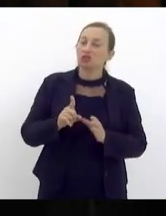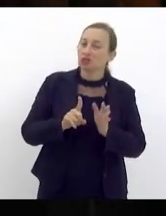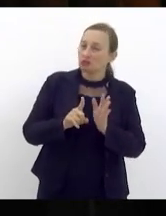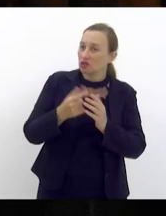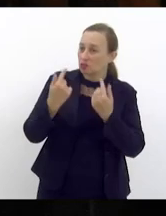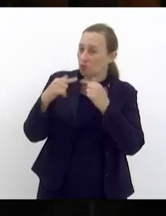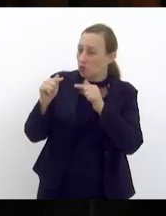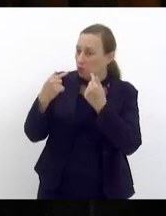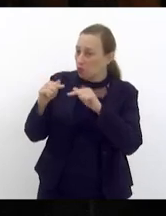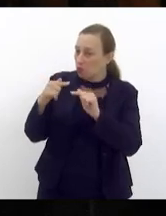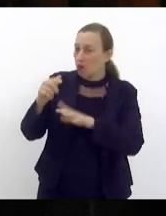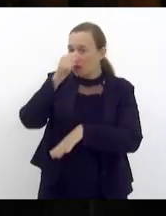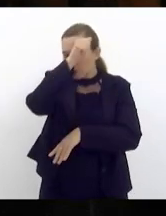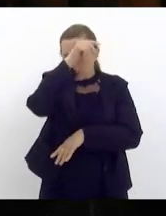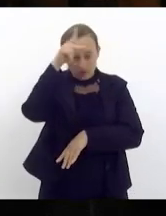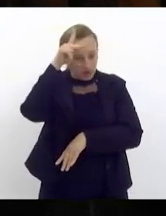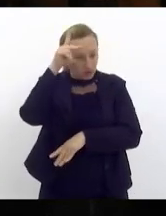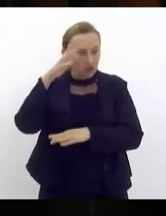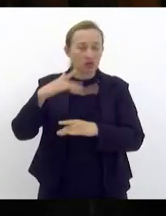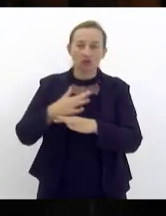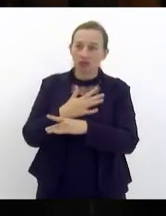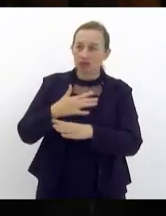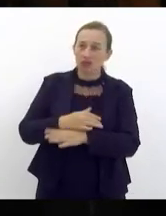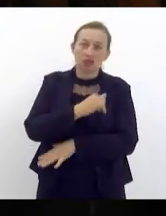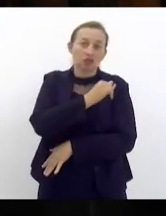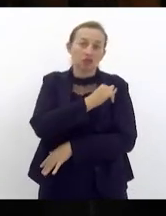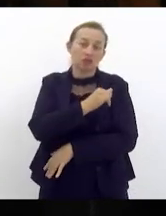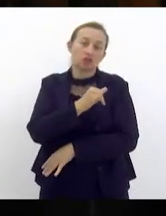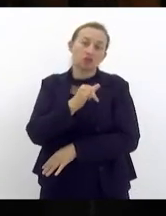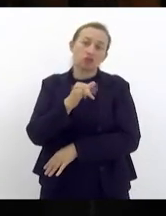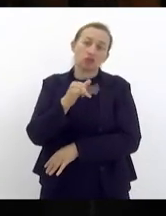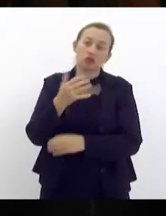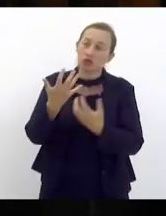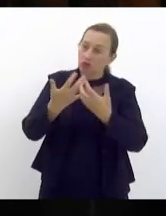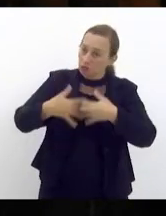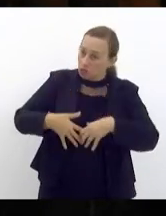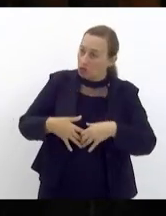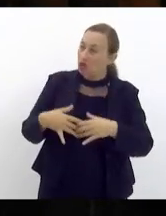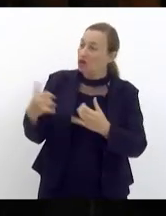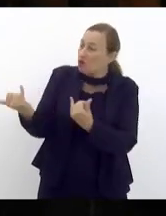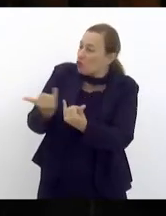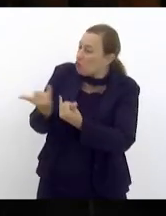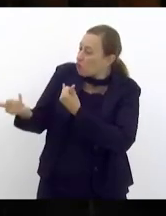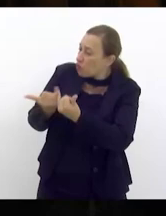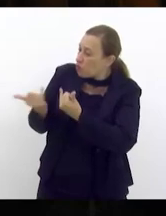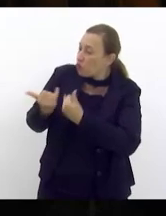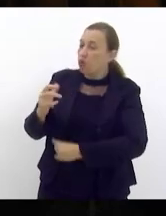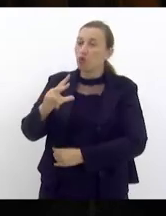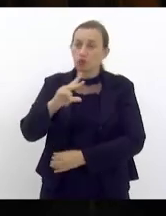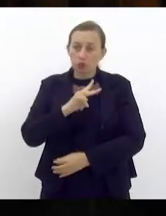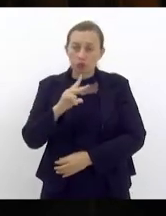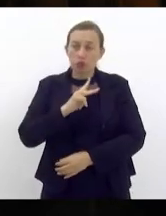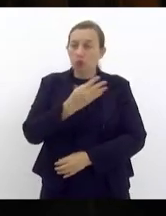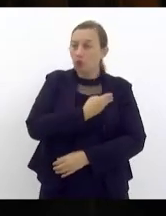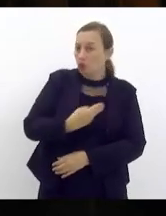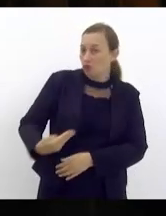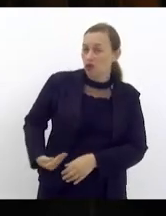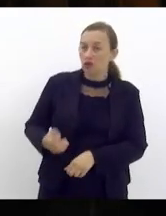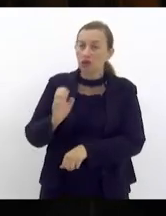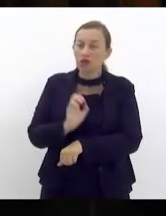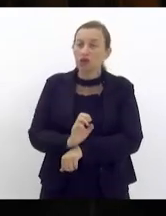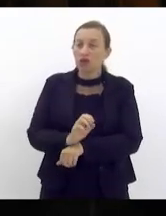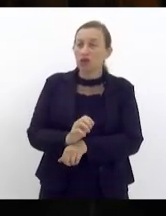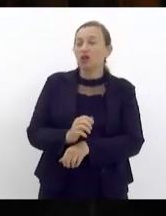da prefeitura da cidade de Petrópolis porque a gente tem informações do próprio governo do estado de que a